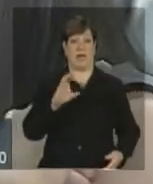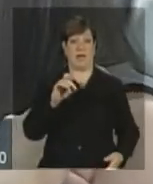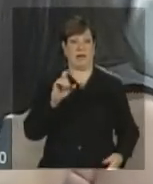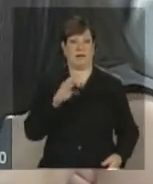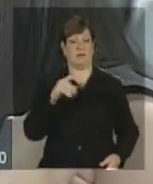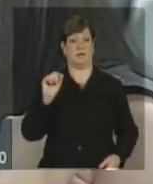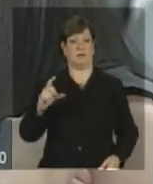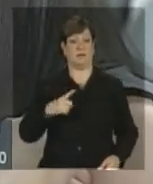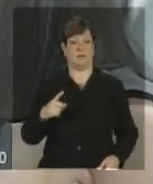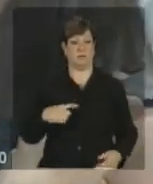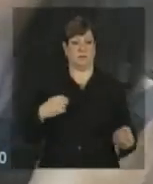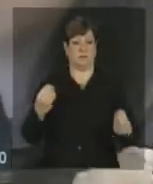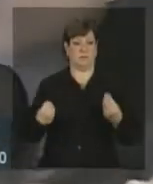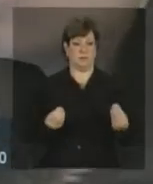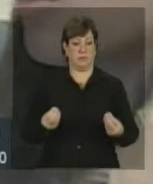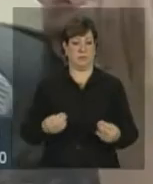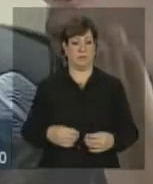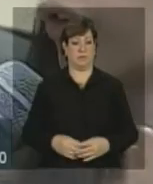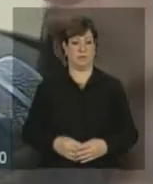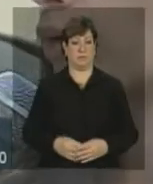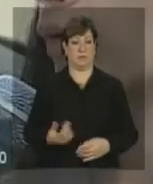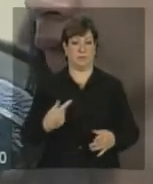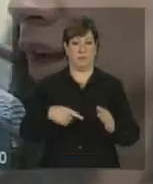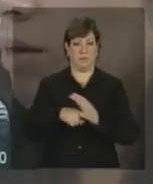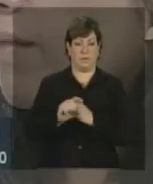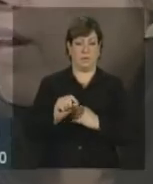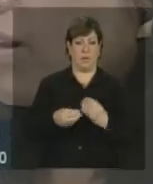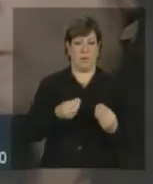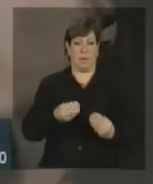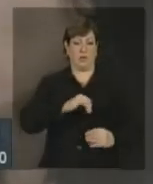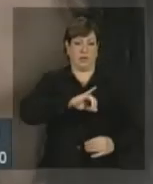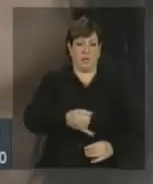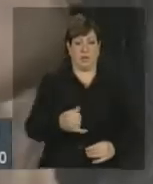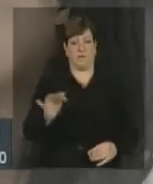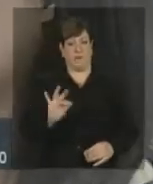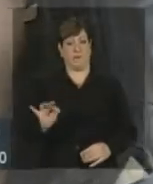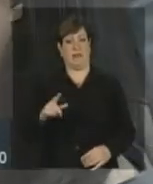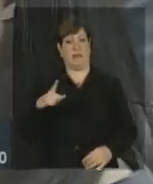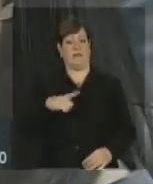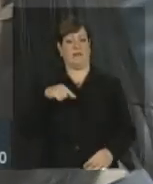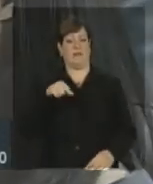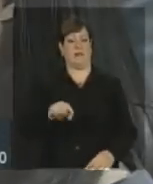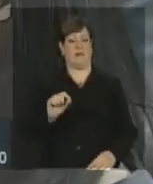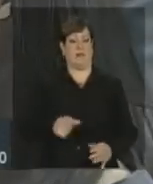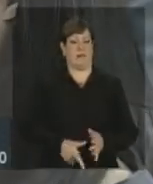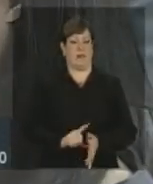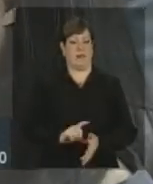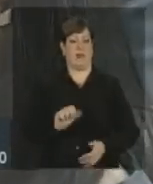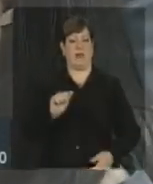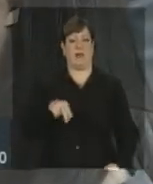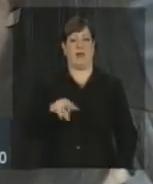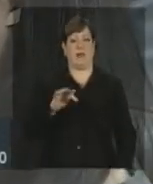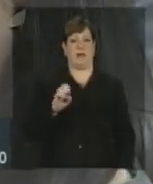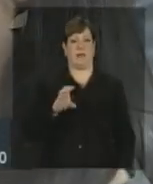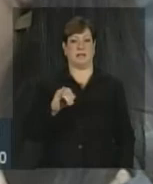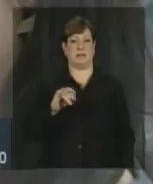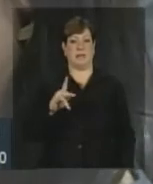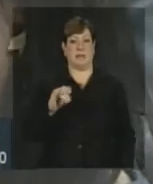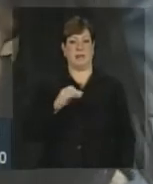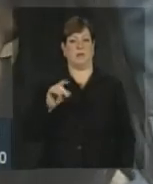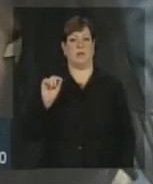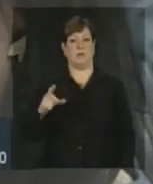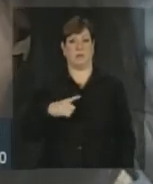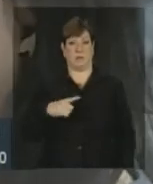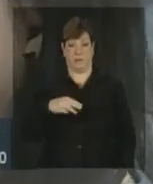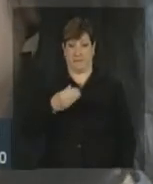De fevereiro como? De janeiro? Tanto em janeiro quanto em fevereiro teve essa antecipação de pagamento de IRPJ, CSLL. seja, em